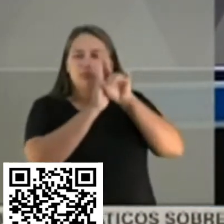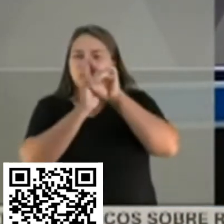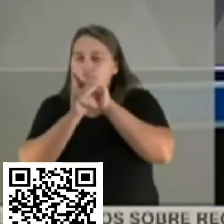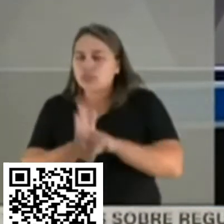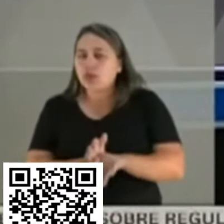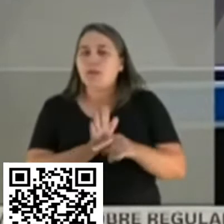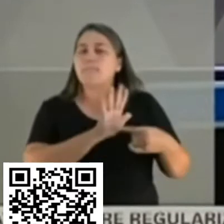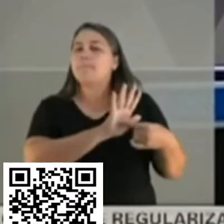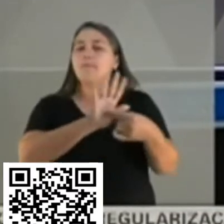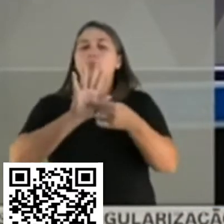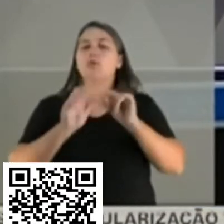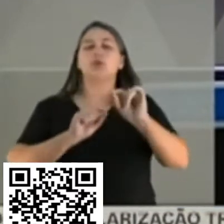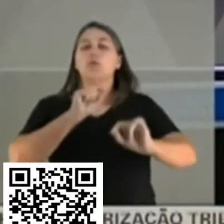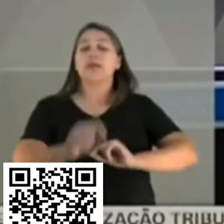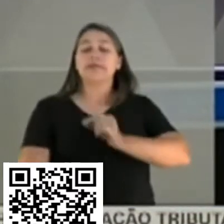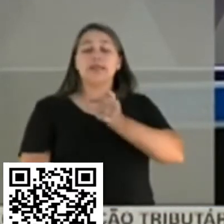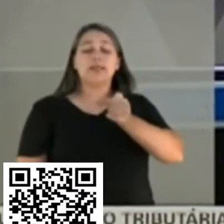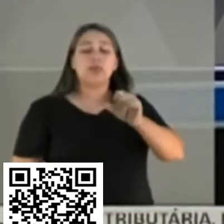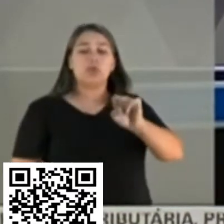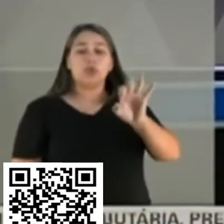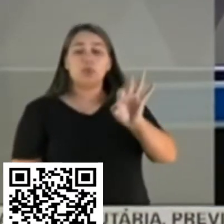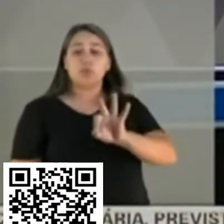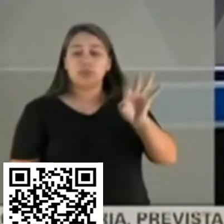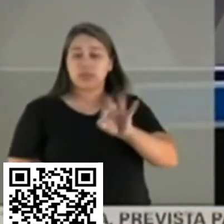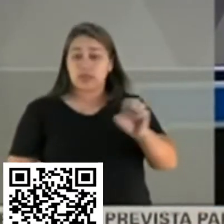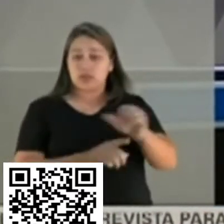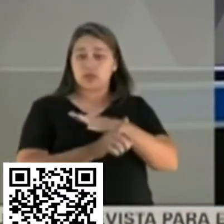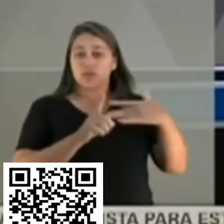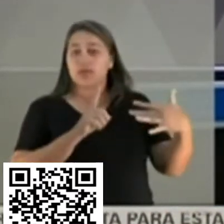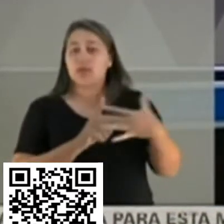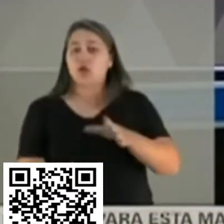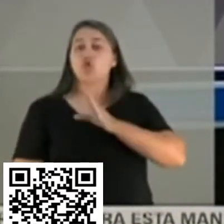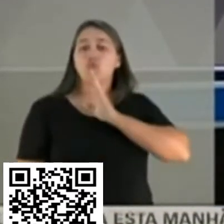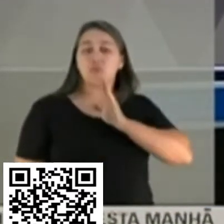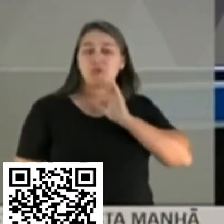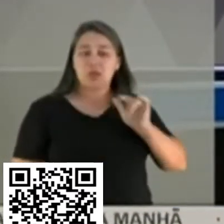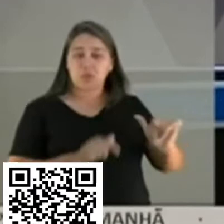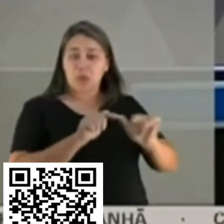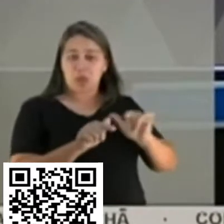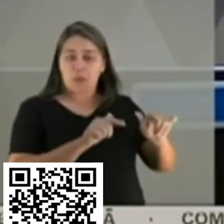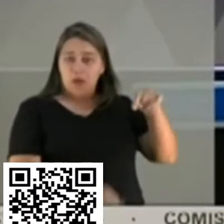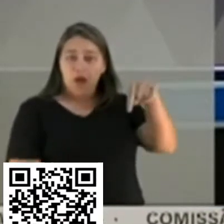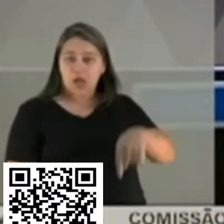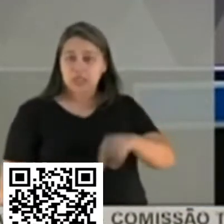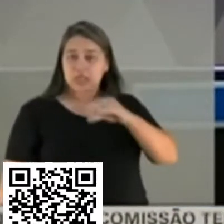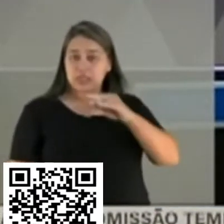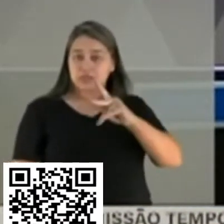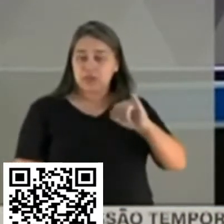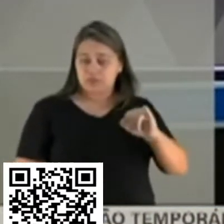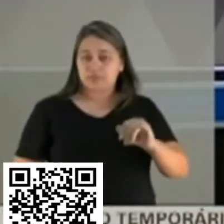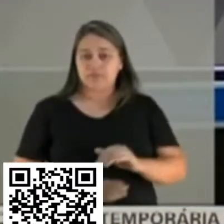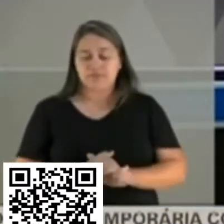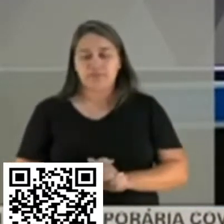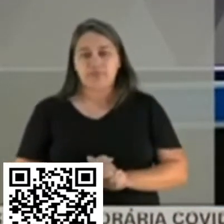78% da sociedade conhece os trabalhos desta comissão parlamentar de inquérito.